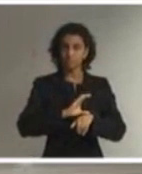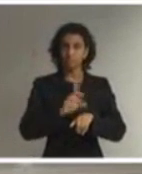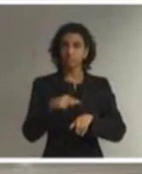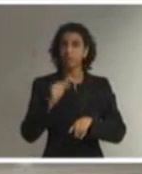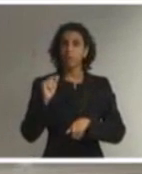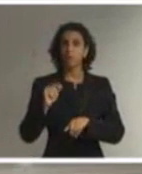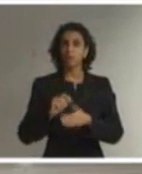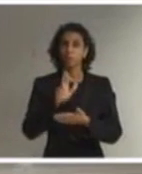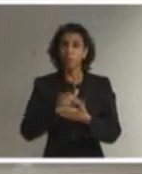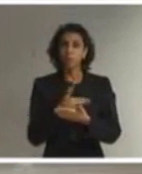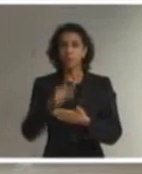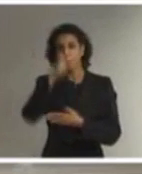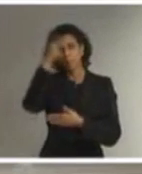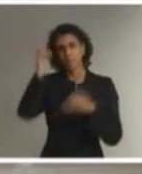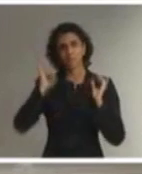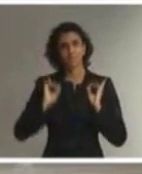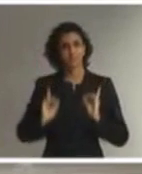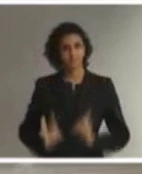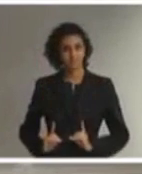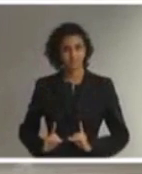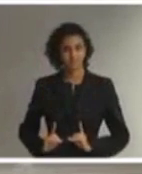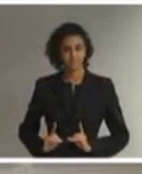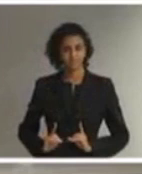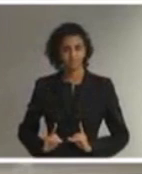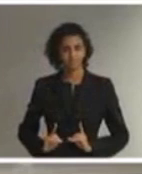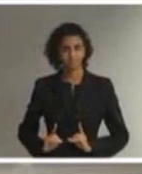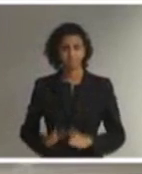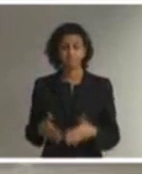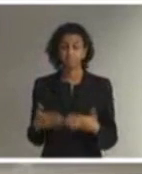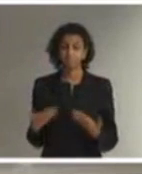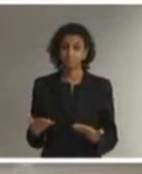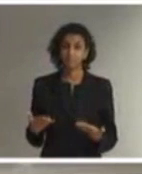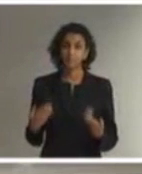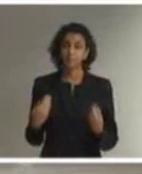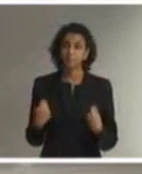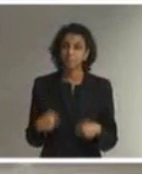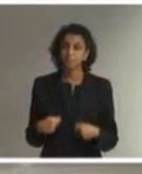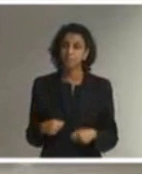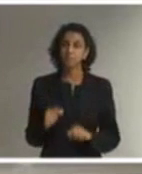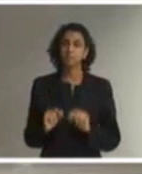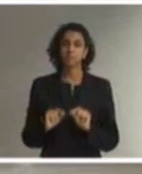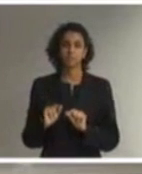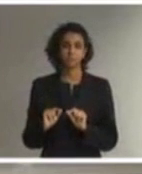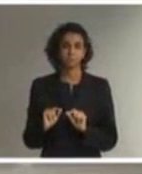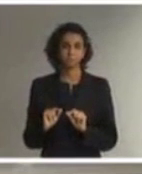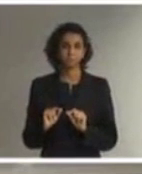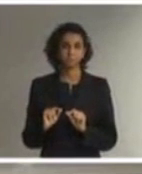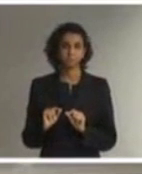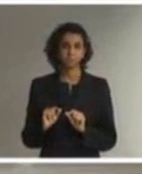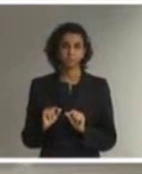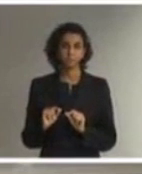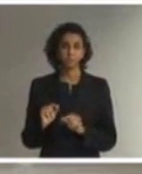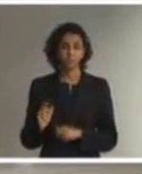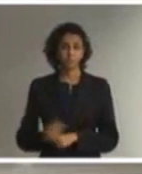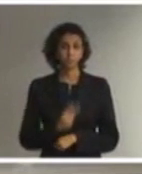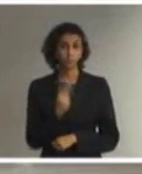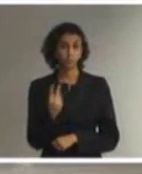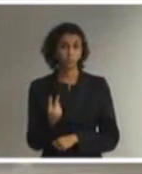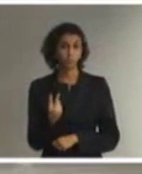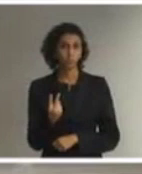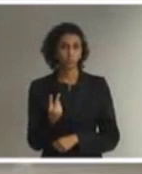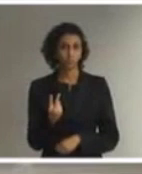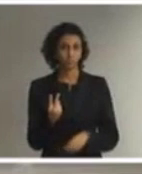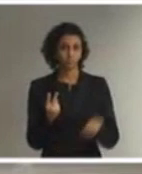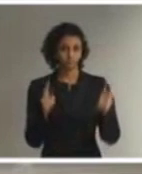a Convenção sobre os Direitos da Pessoa com Deficiência. Então, é necessário que façamos duas abordagens